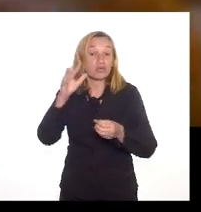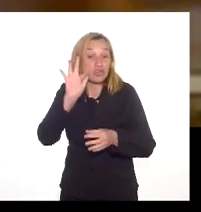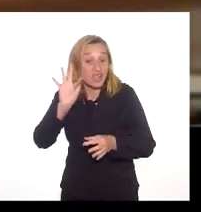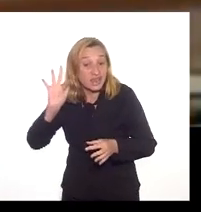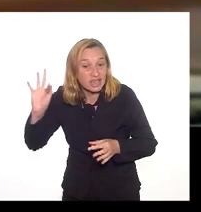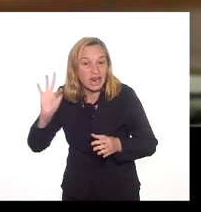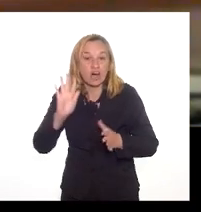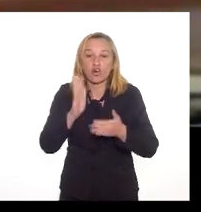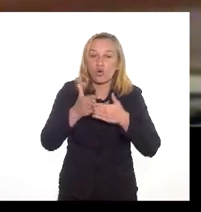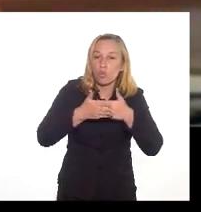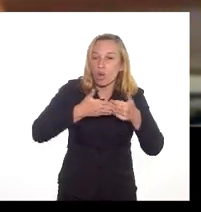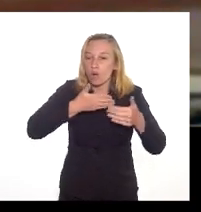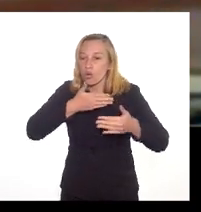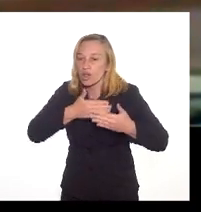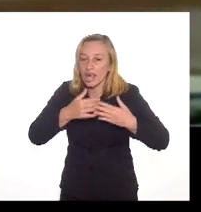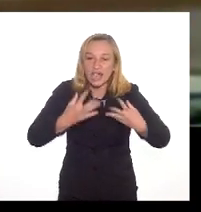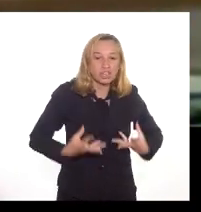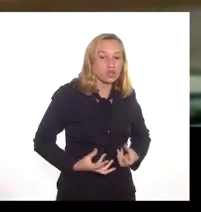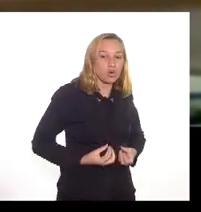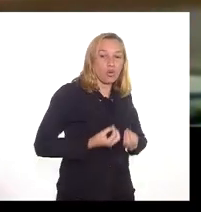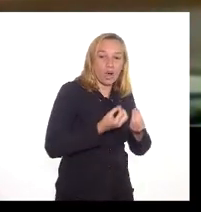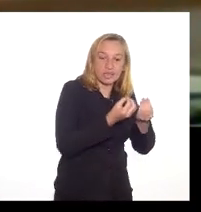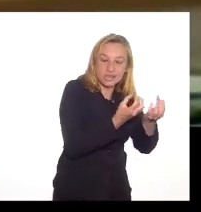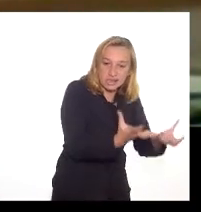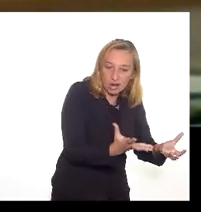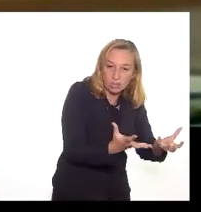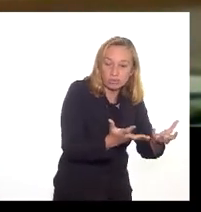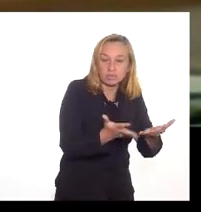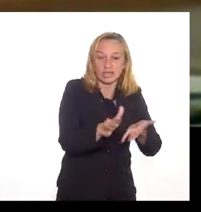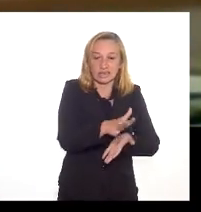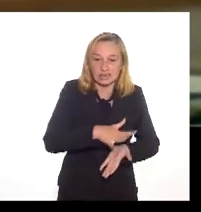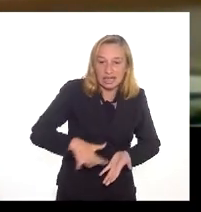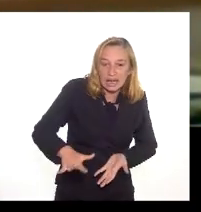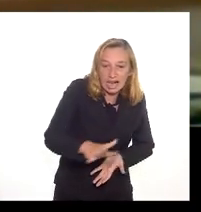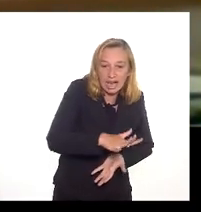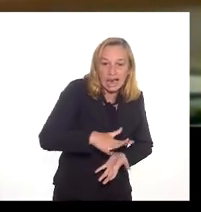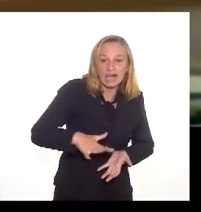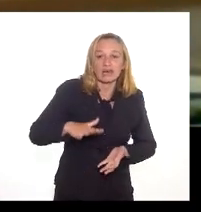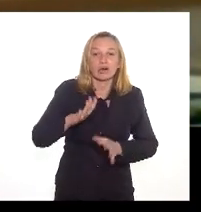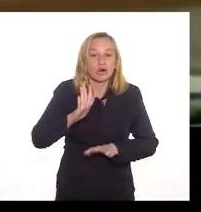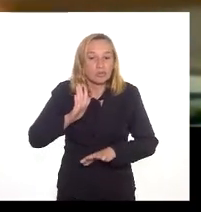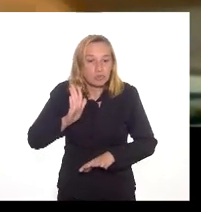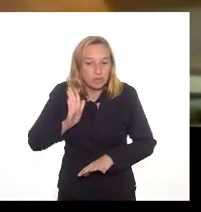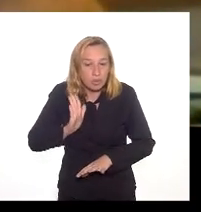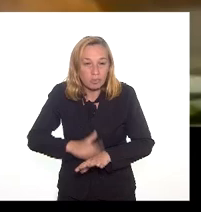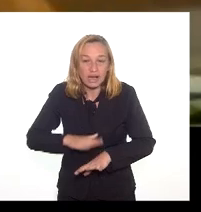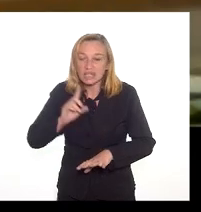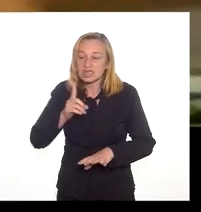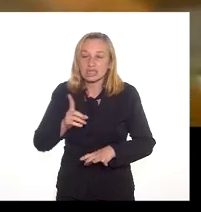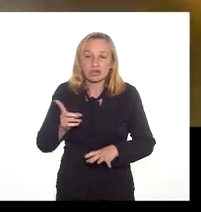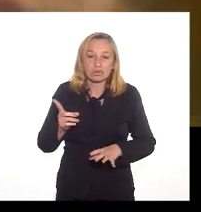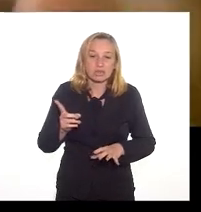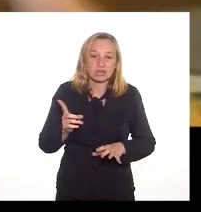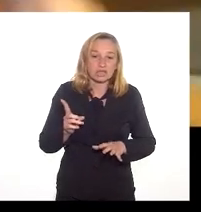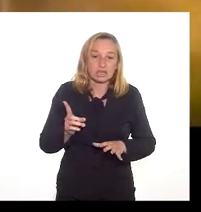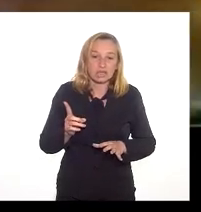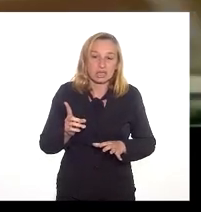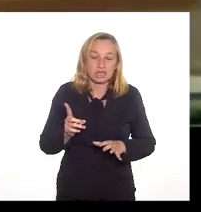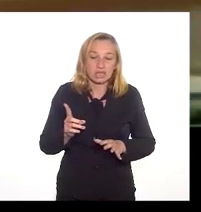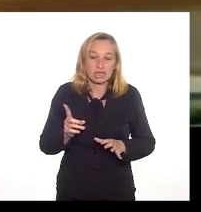doação qualquer destinação dessa área por mais que não se inclua nas finalidades